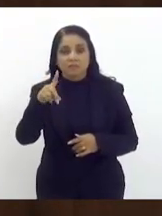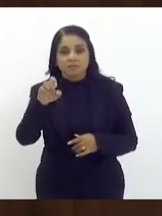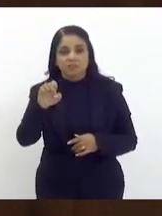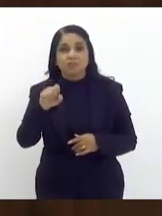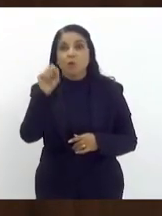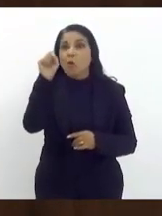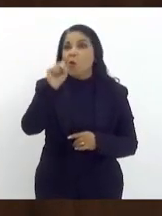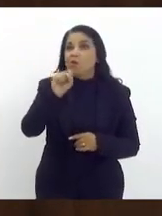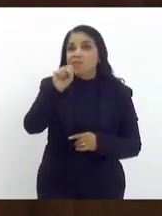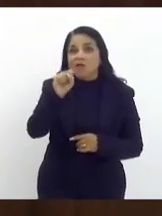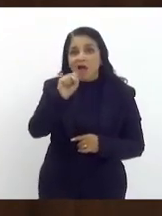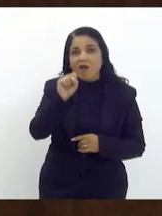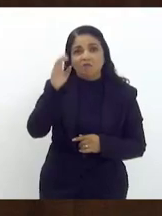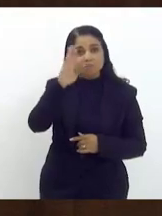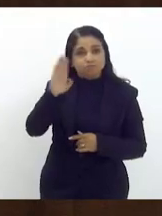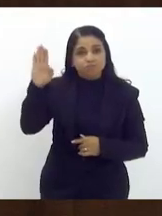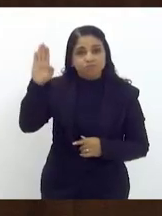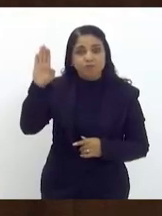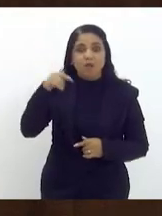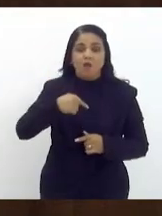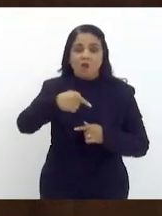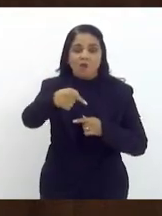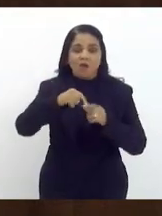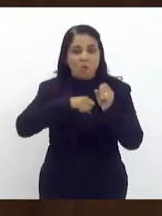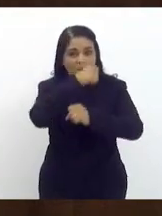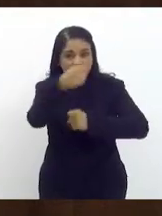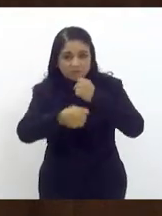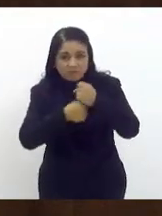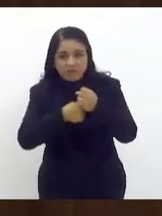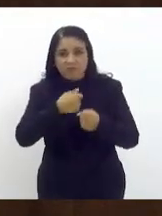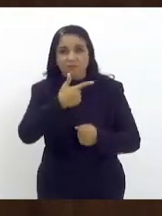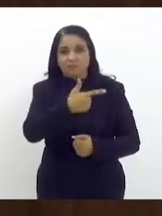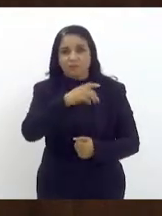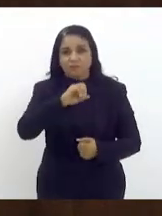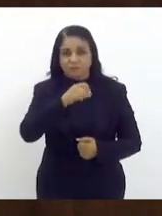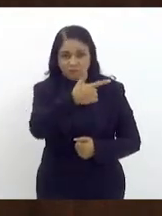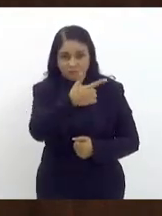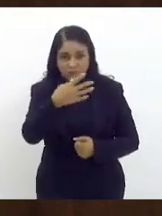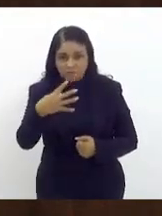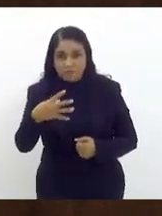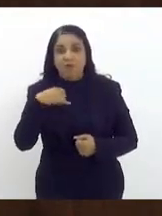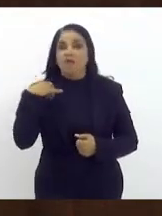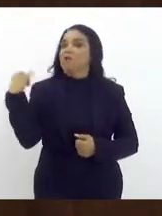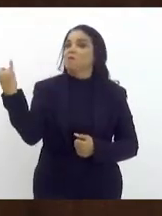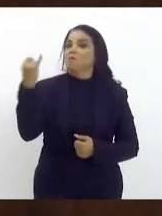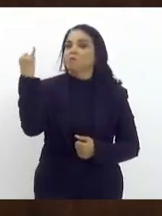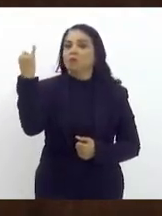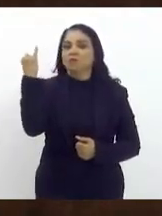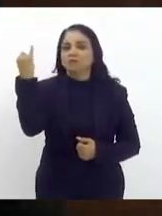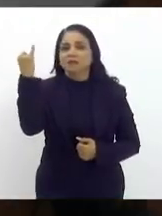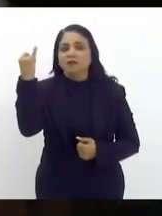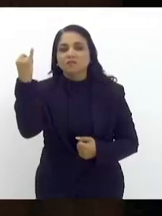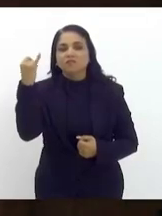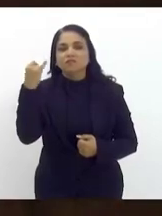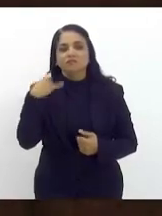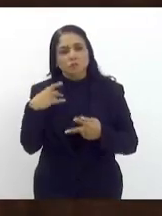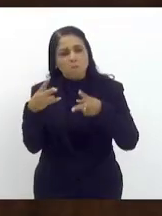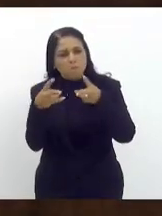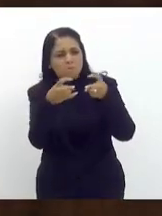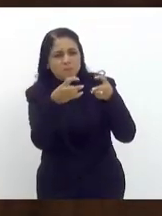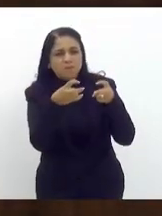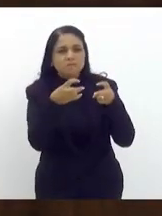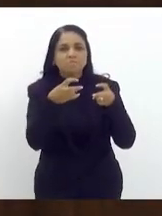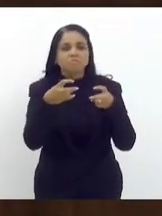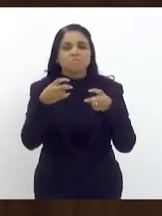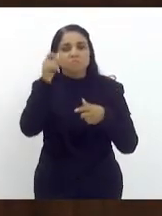agora nas eleições de 2024. E é muito importante que quando a gente vê uma mulher construindo a sua